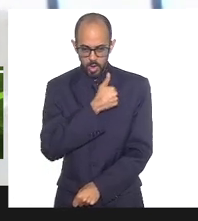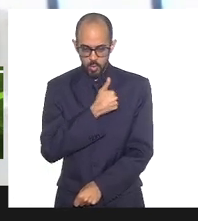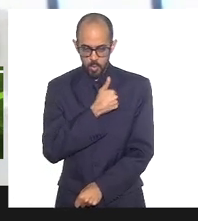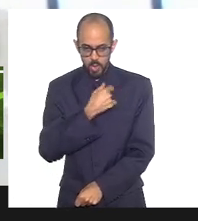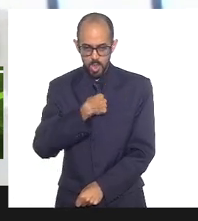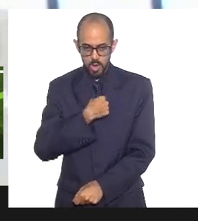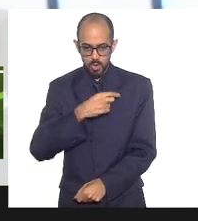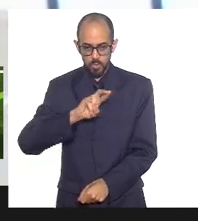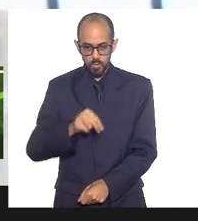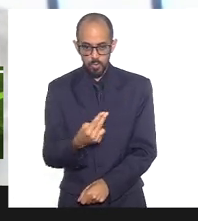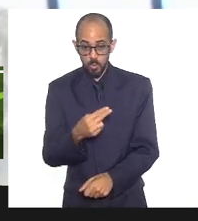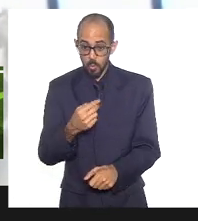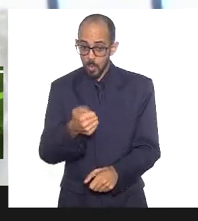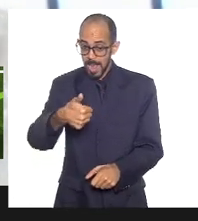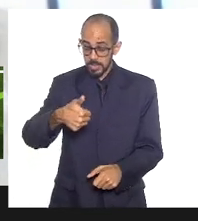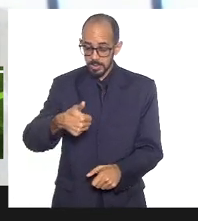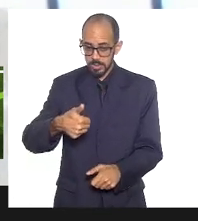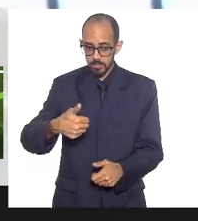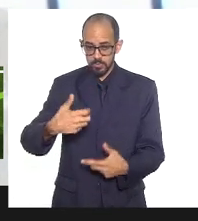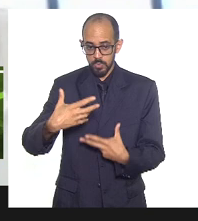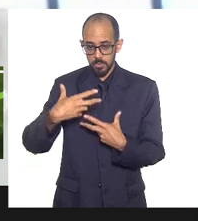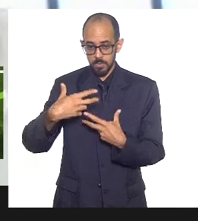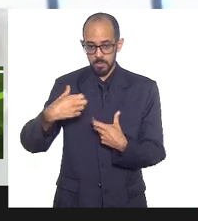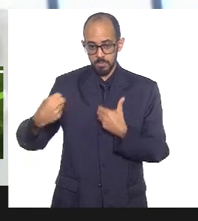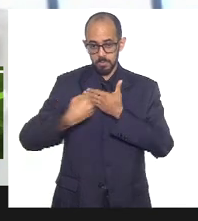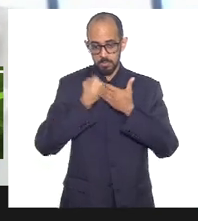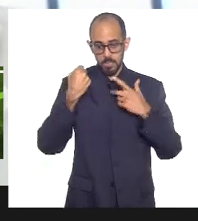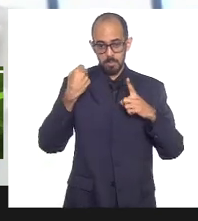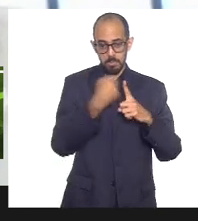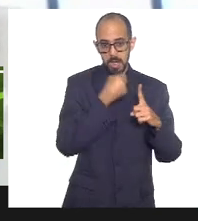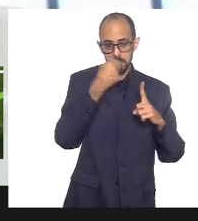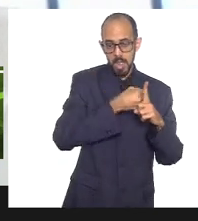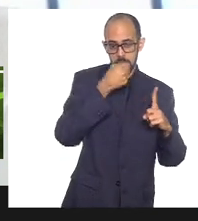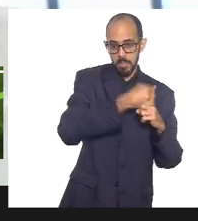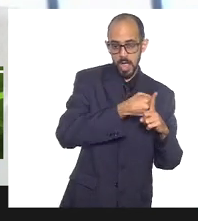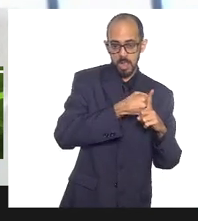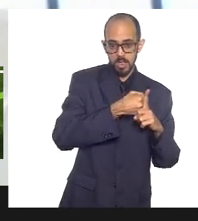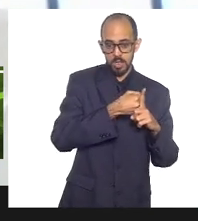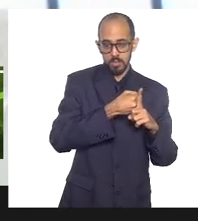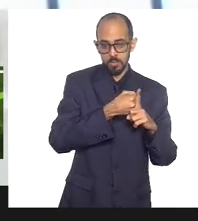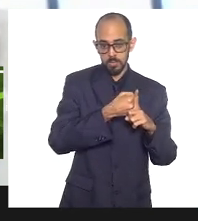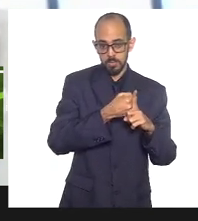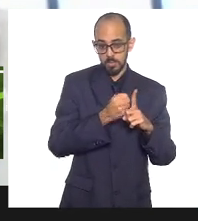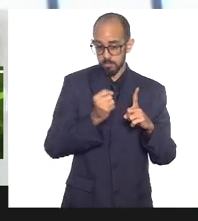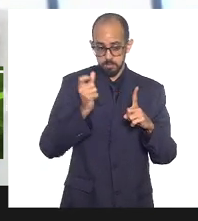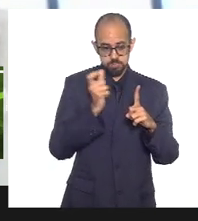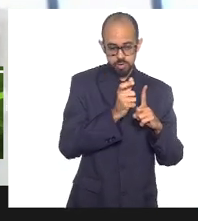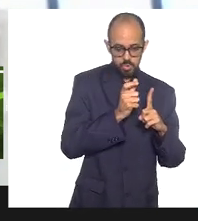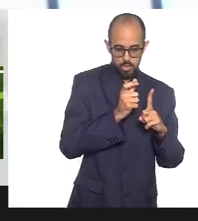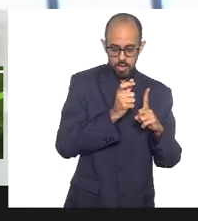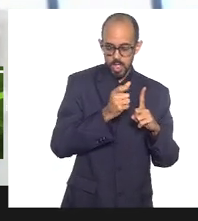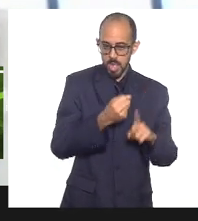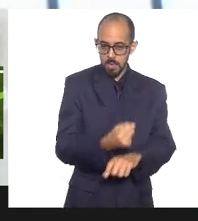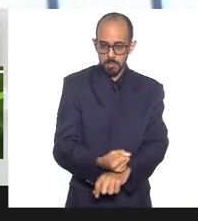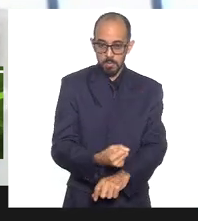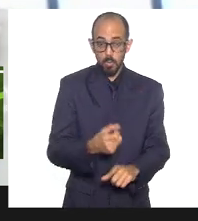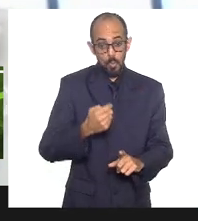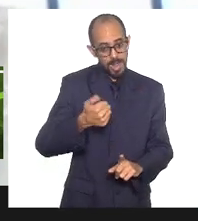E quase agredida, né? Porque verbalmente, emocionalmente,